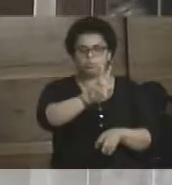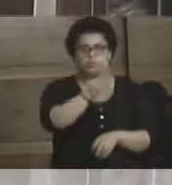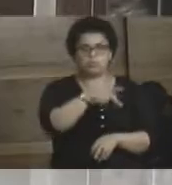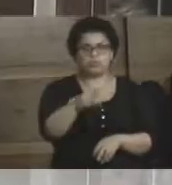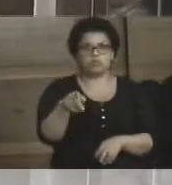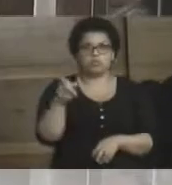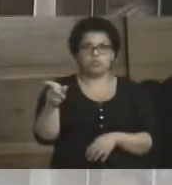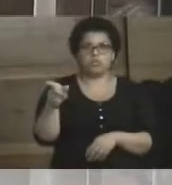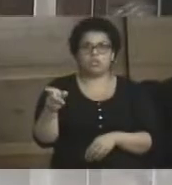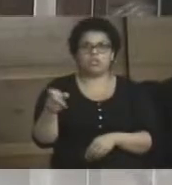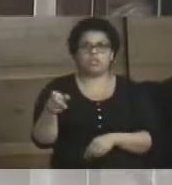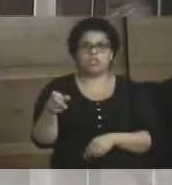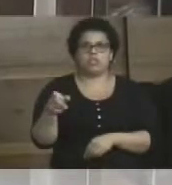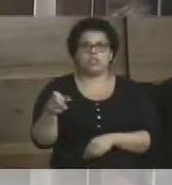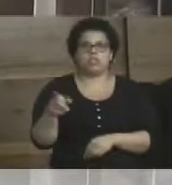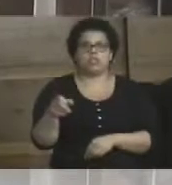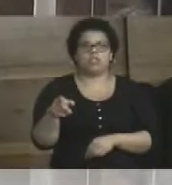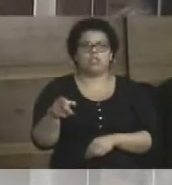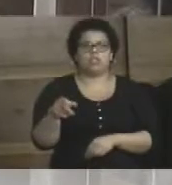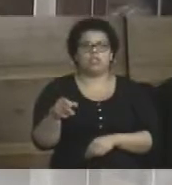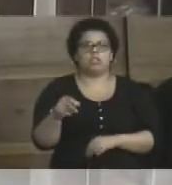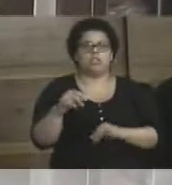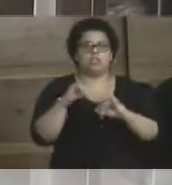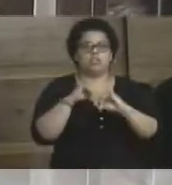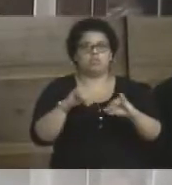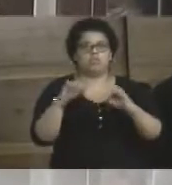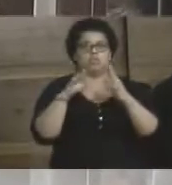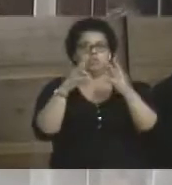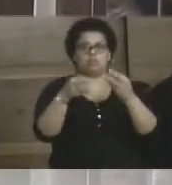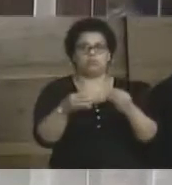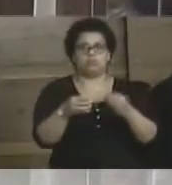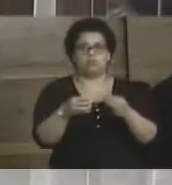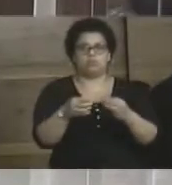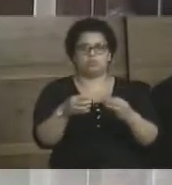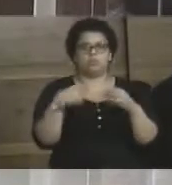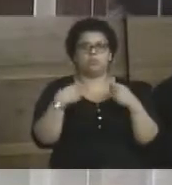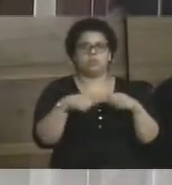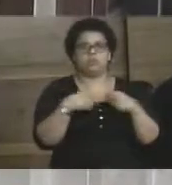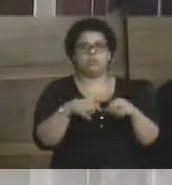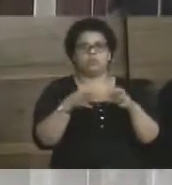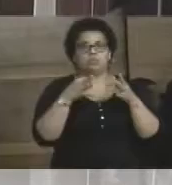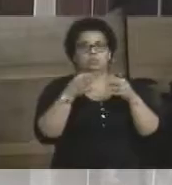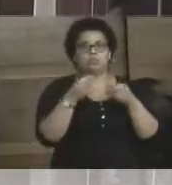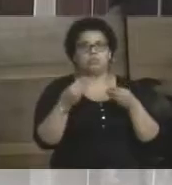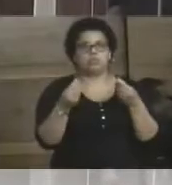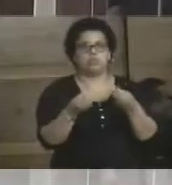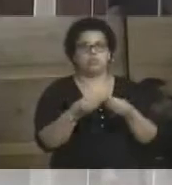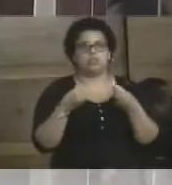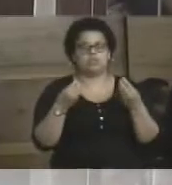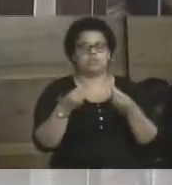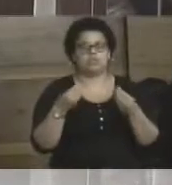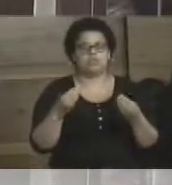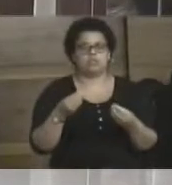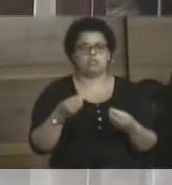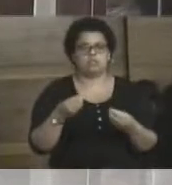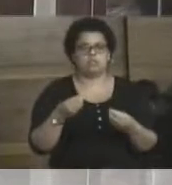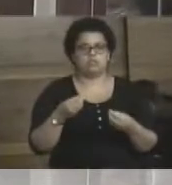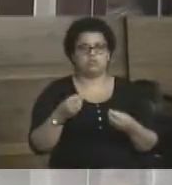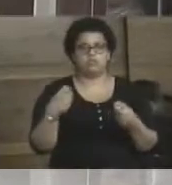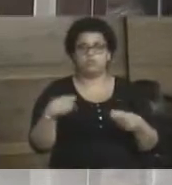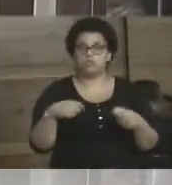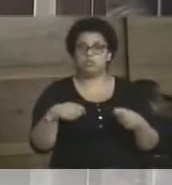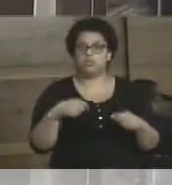o professor forma todos. Deveriam ser tão valorizados, deveriam ser tão